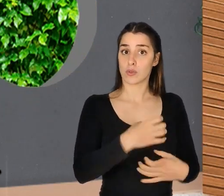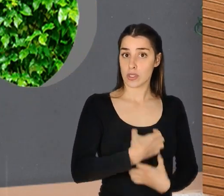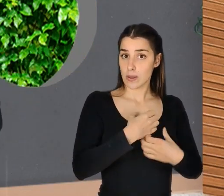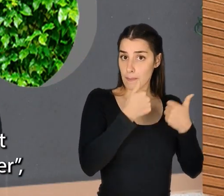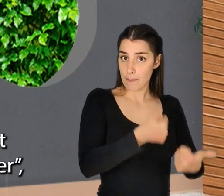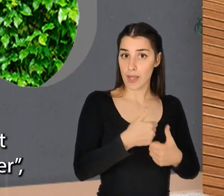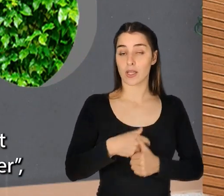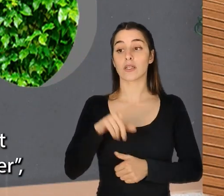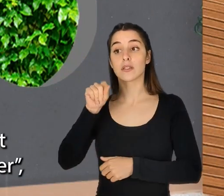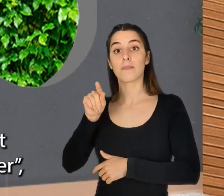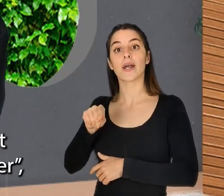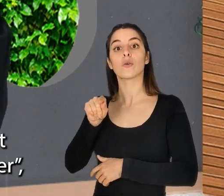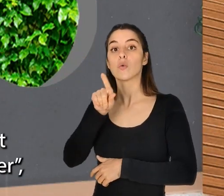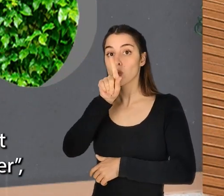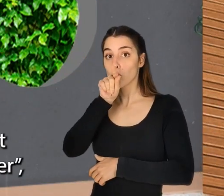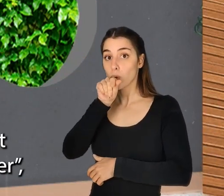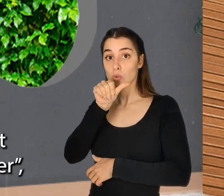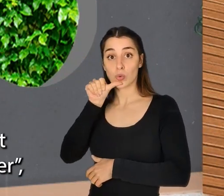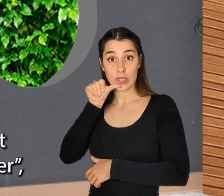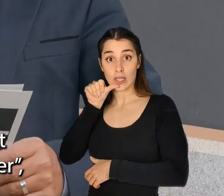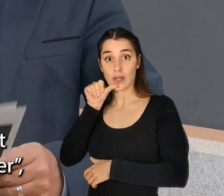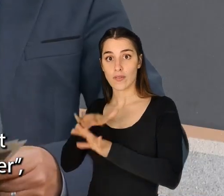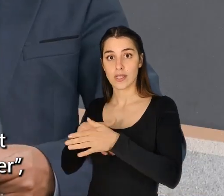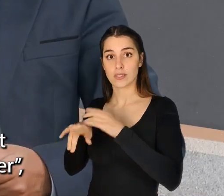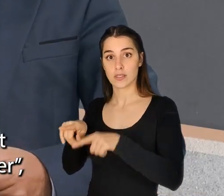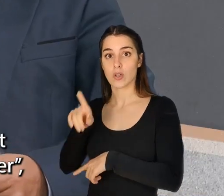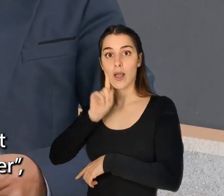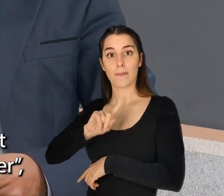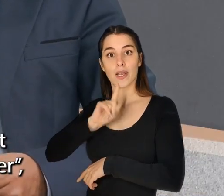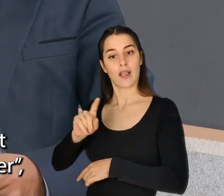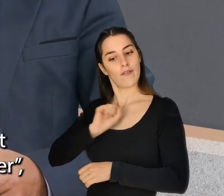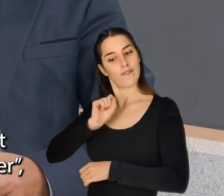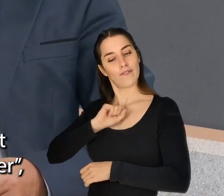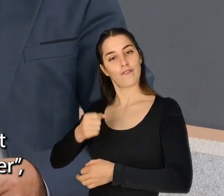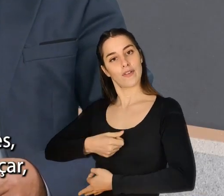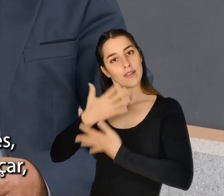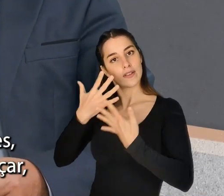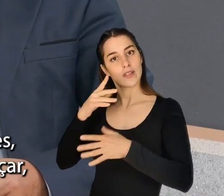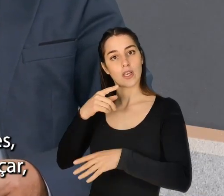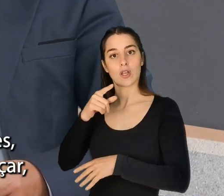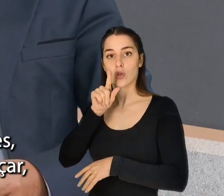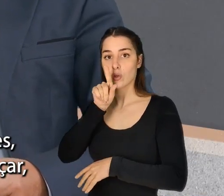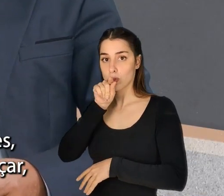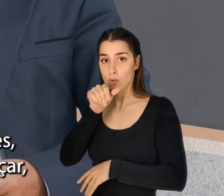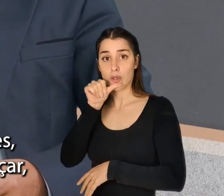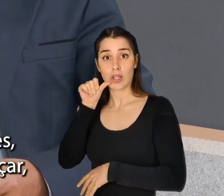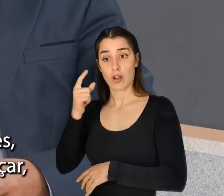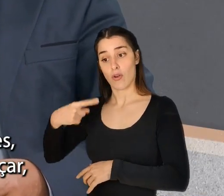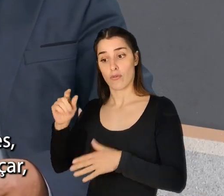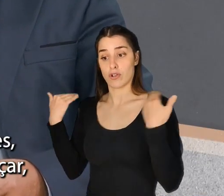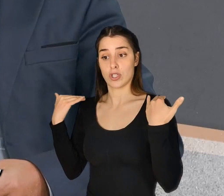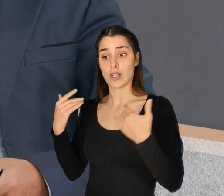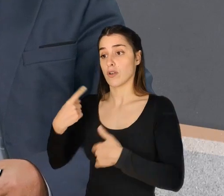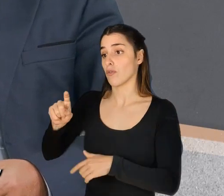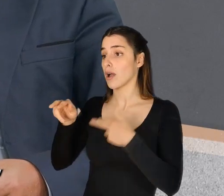tu te sentires bem. E o Twitter? Há um vídeo na internet de uma rapariga. O meu dia no Twitter. Entrou de manhã, teve duas reuniões, depois fui ao ginásio,